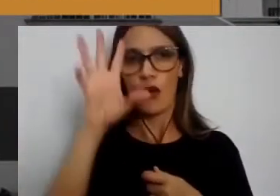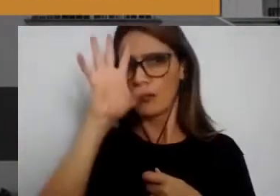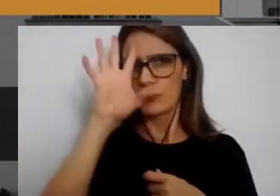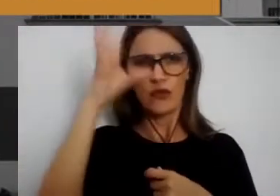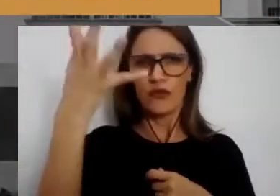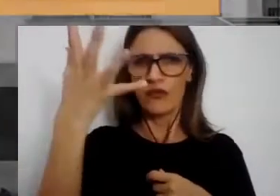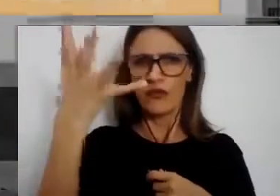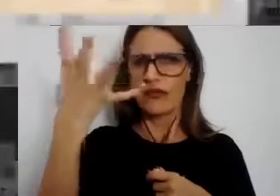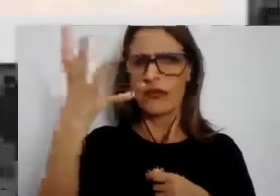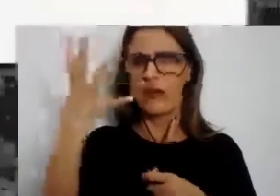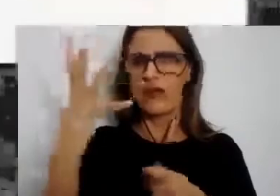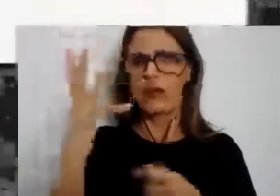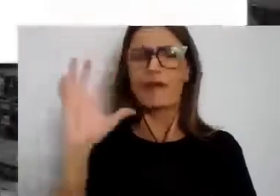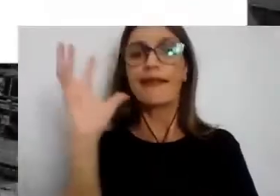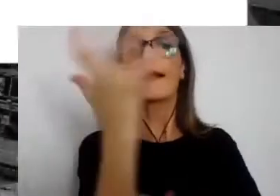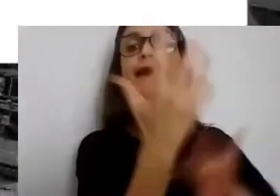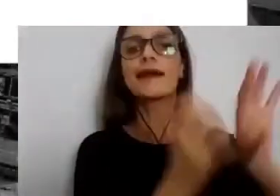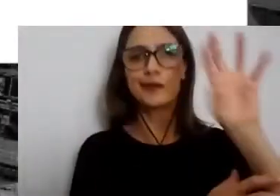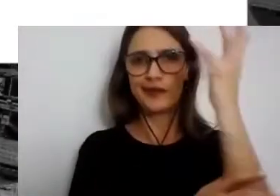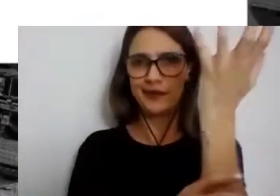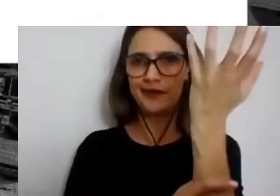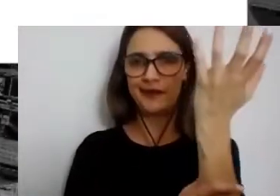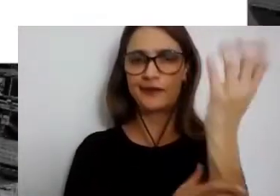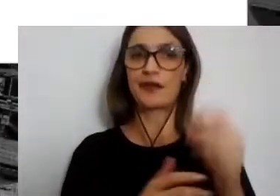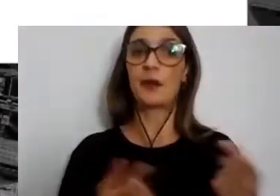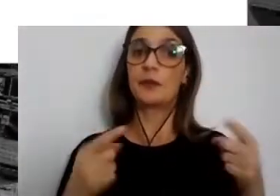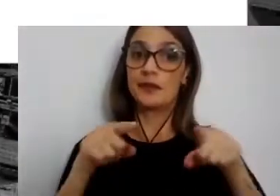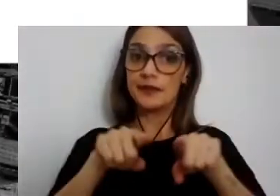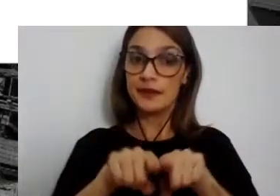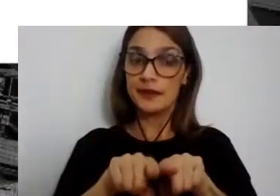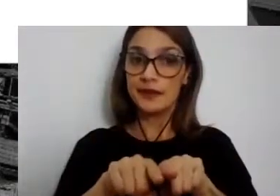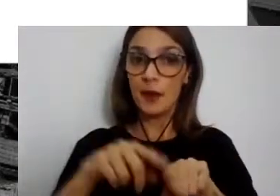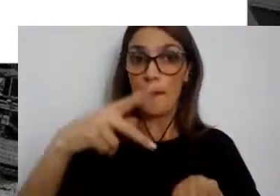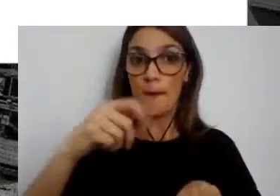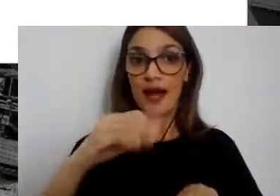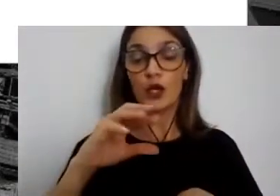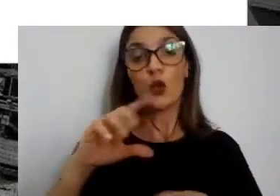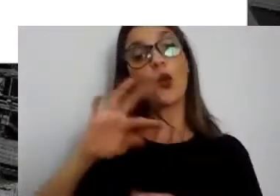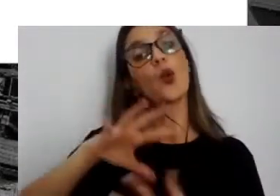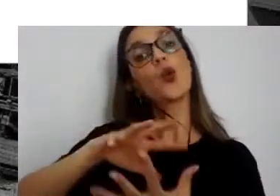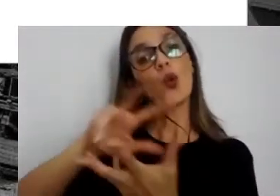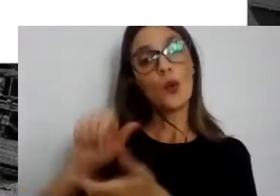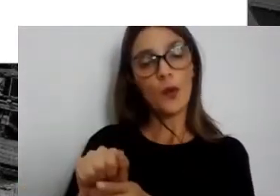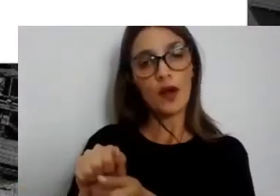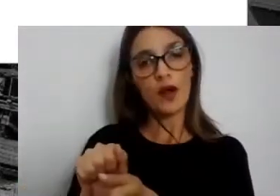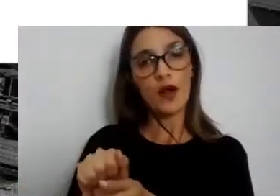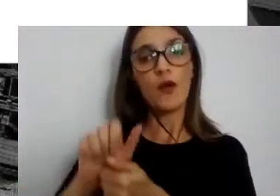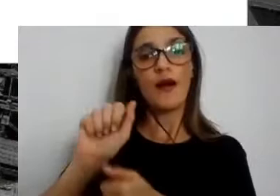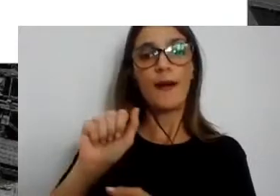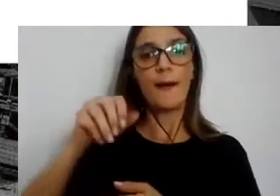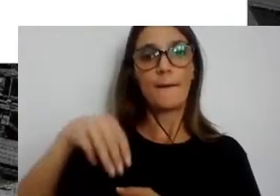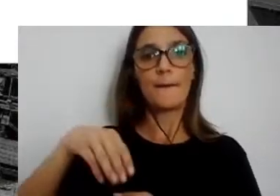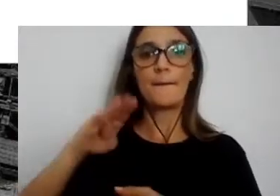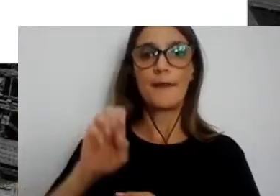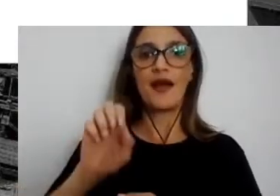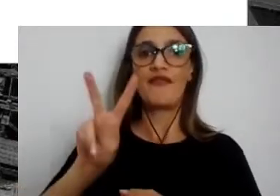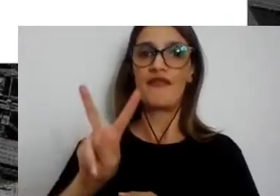natureza. Esse painel é realizado em parceria com o Pacto Global e oferecido pela Ambev Ama.